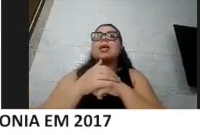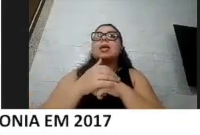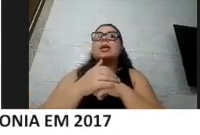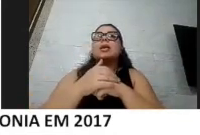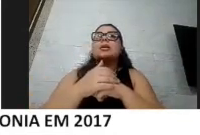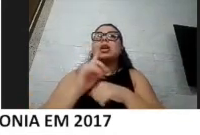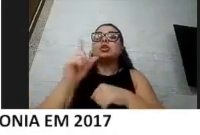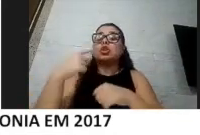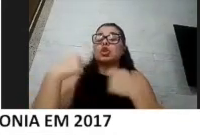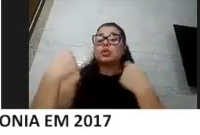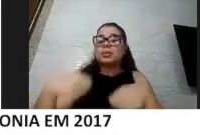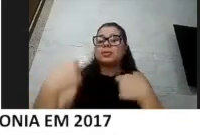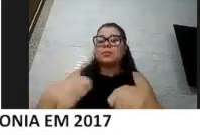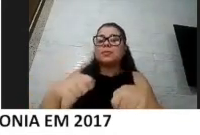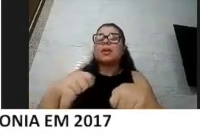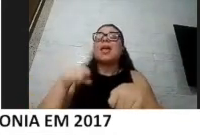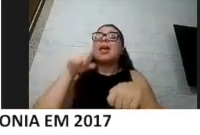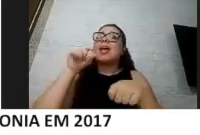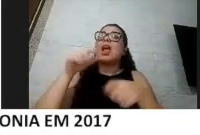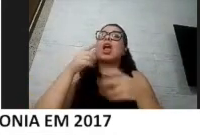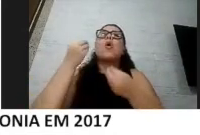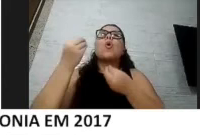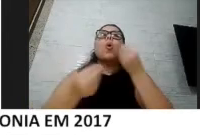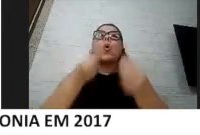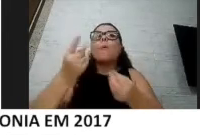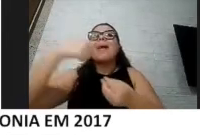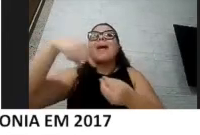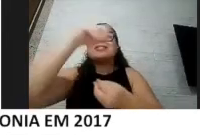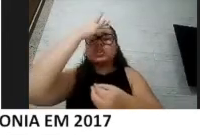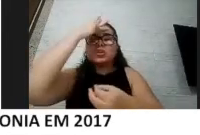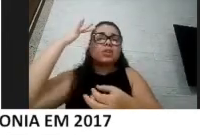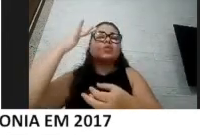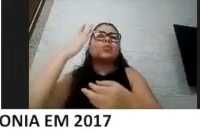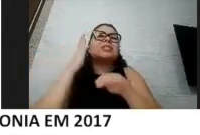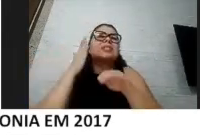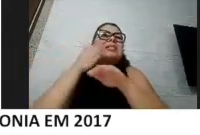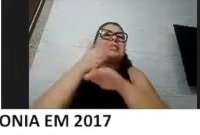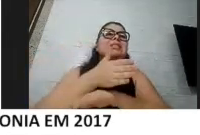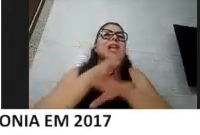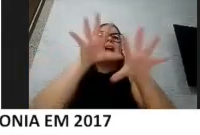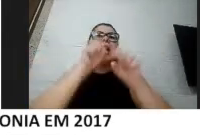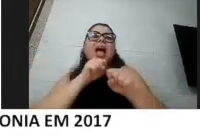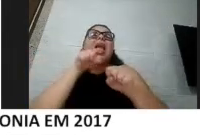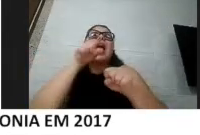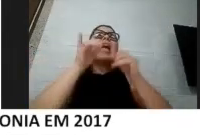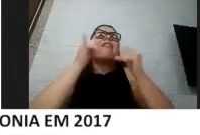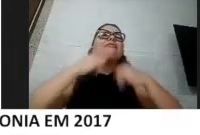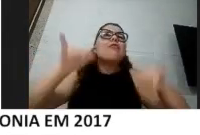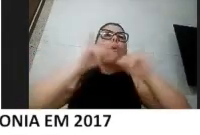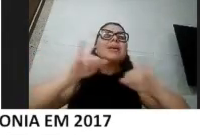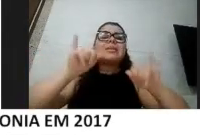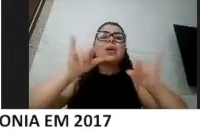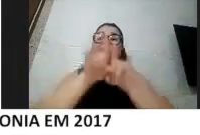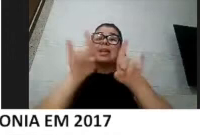tem que melhorar é o acesso às informações, tanto chegar como quando chegar essas informações sejam mais